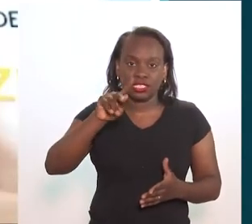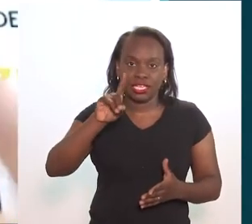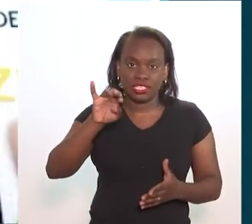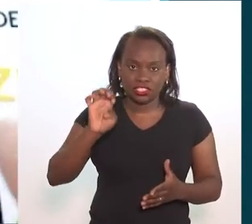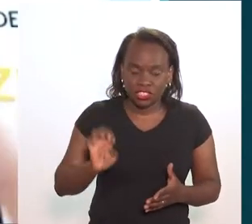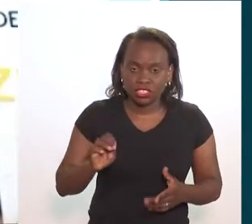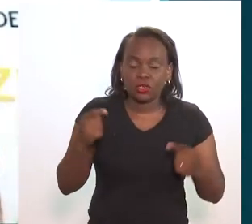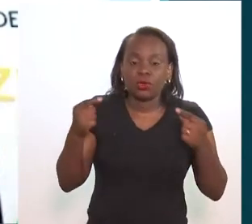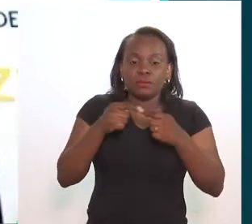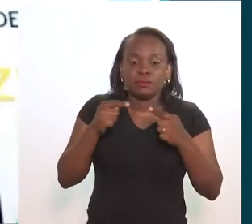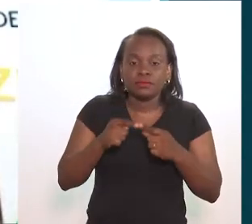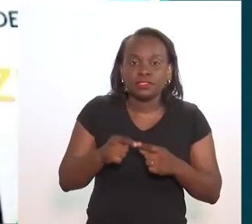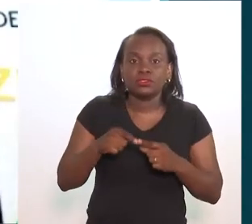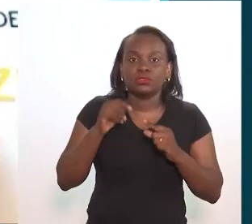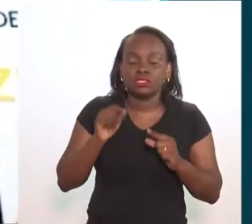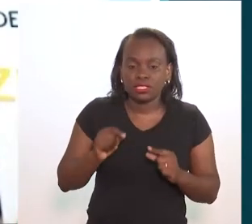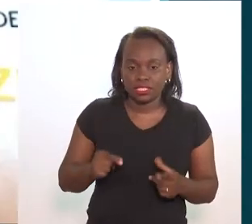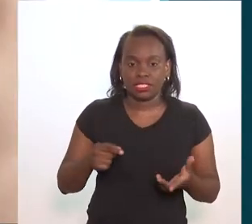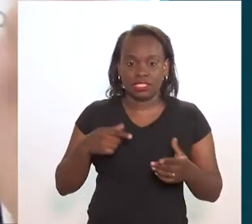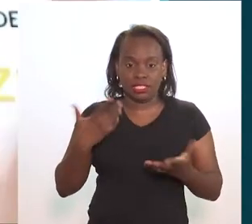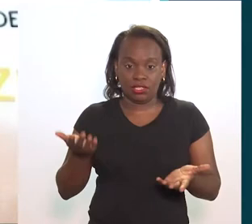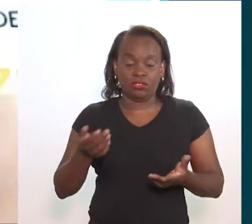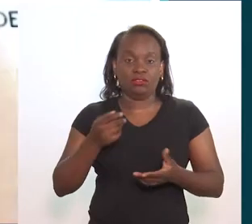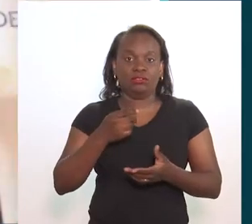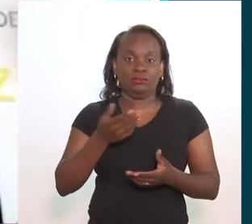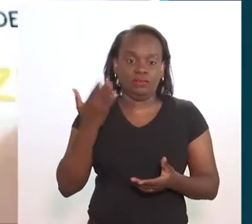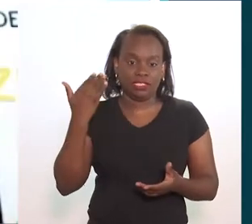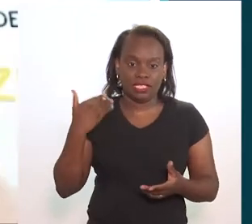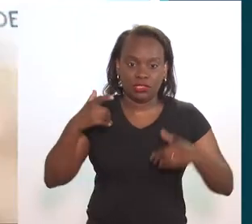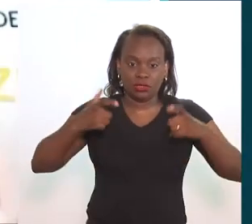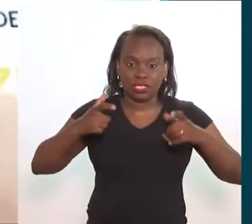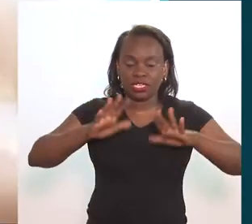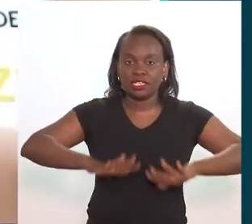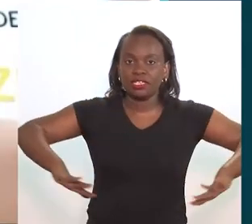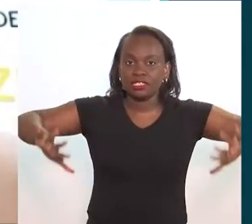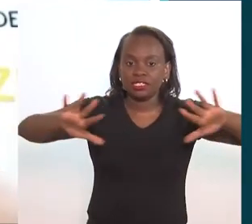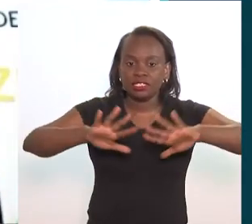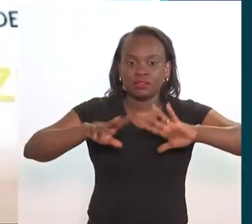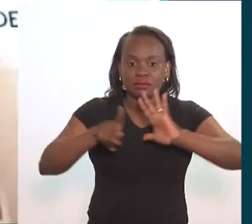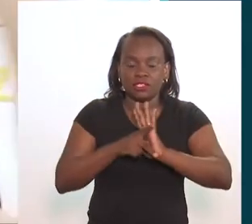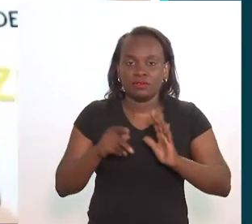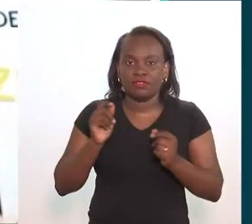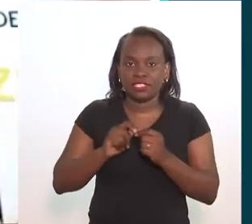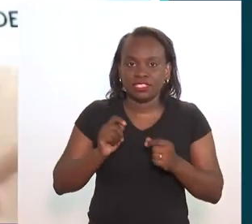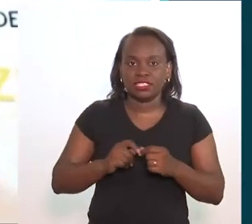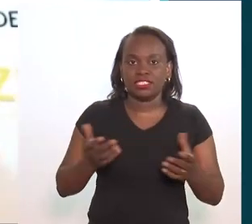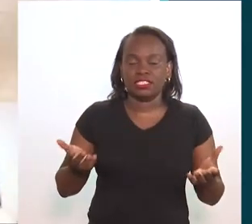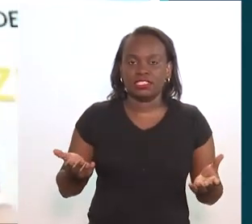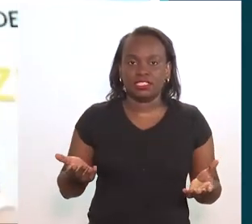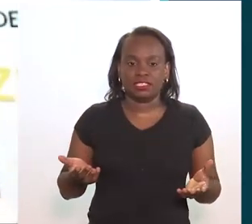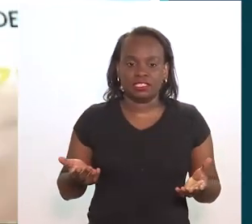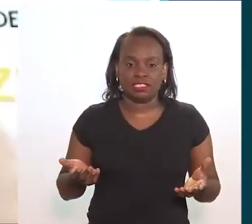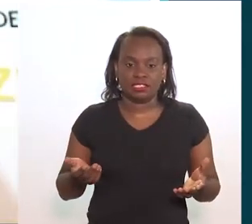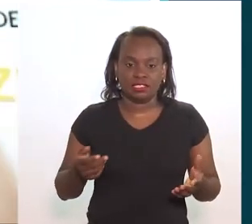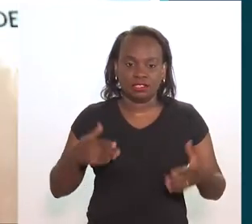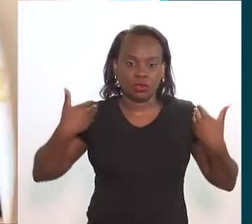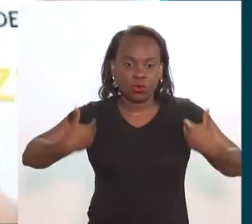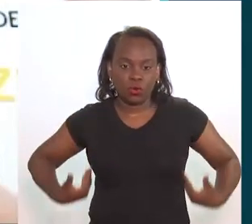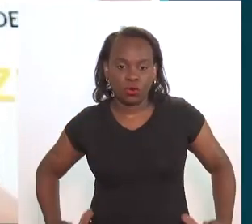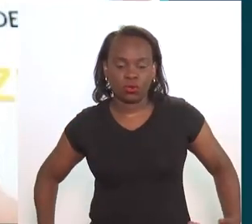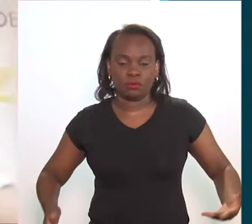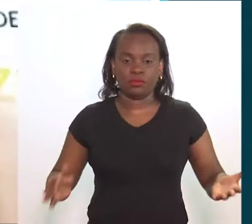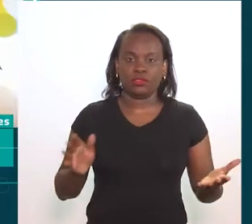ludicidade. Elas estão totalmente ligadas. Tanto que o ginásio é aquele lugar de fazer